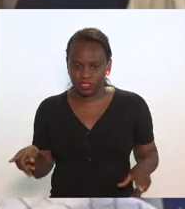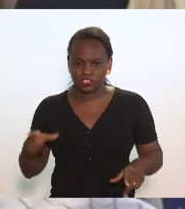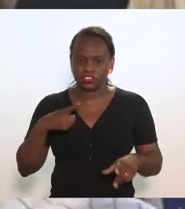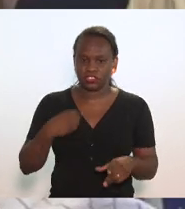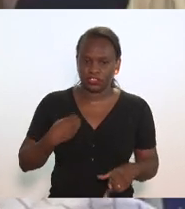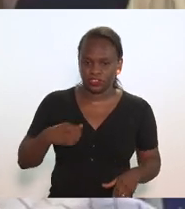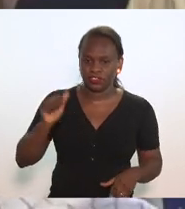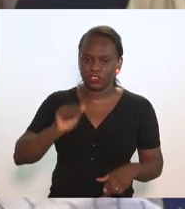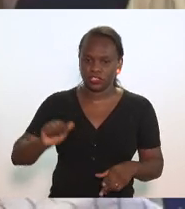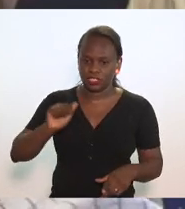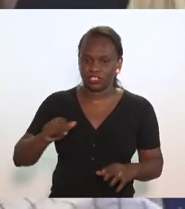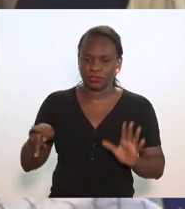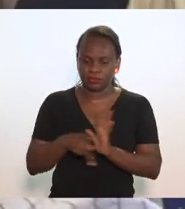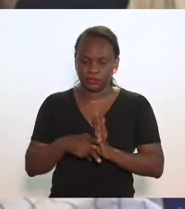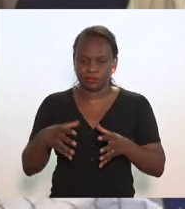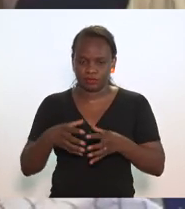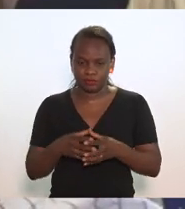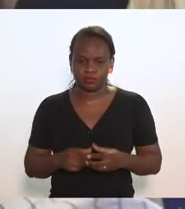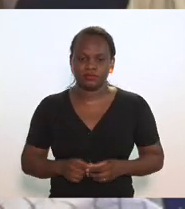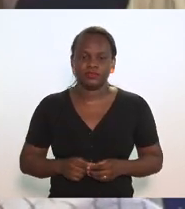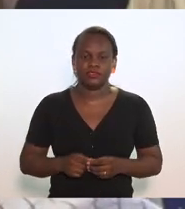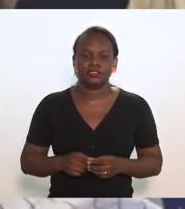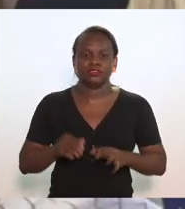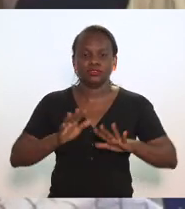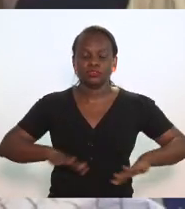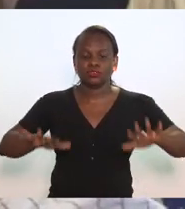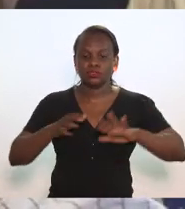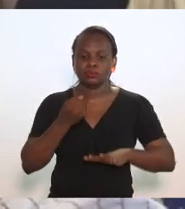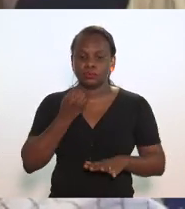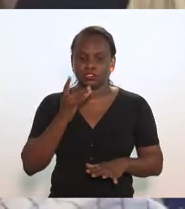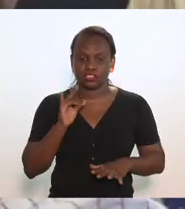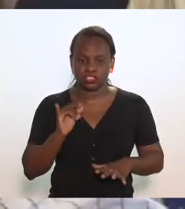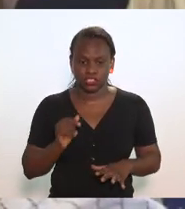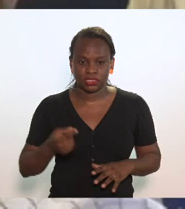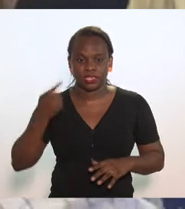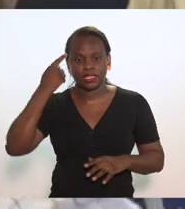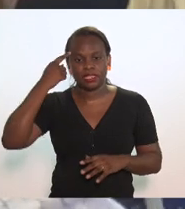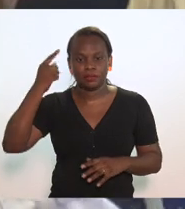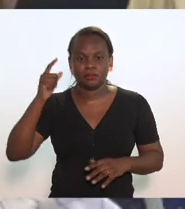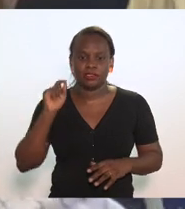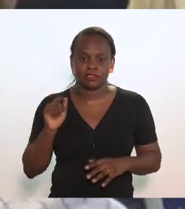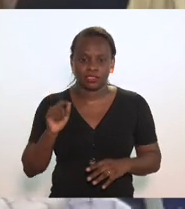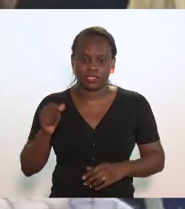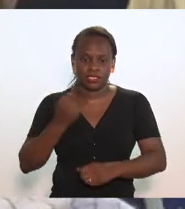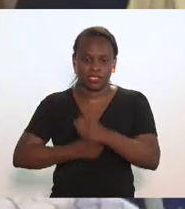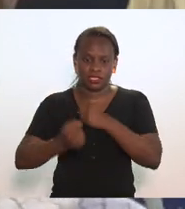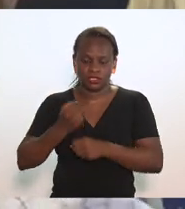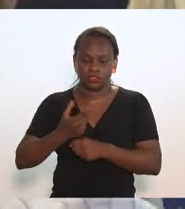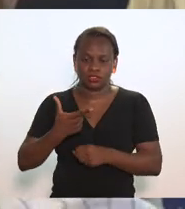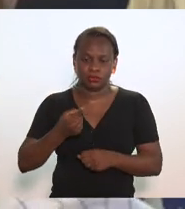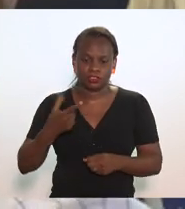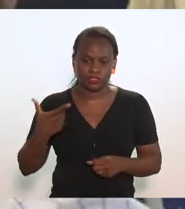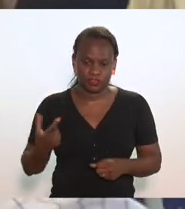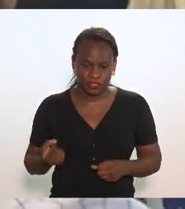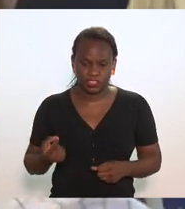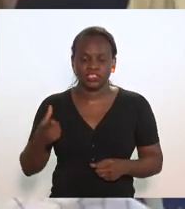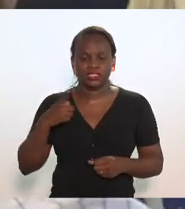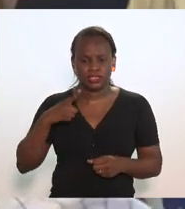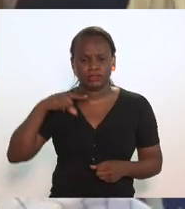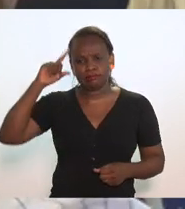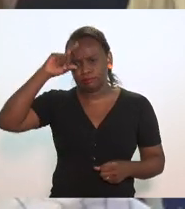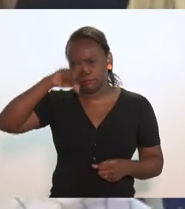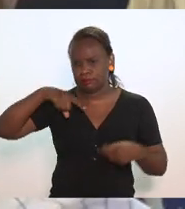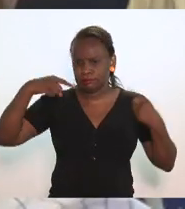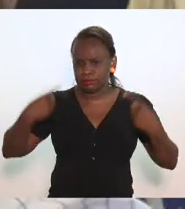associações. Todos que tenhamos um bom dia. Lembrar que o ano de 2020 trouxe enormes desafios